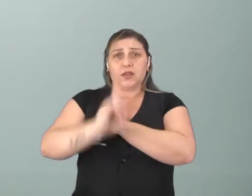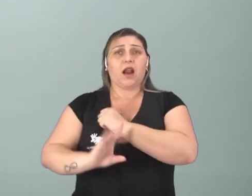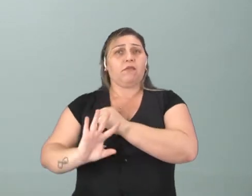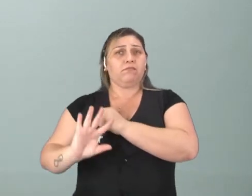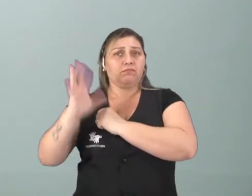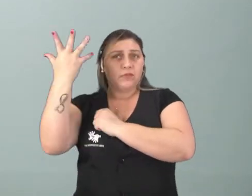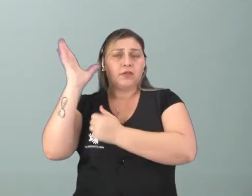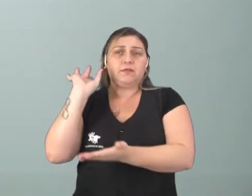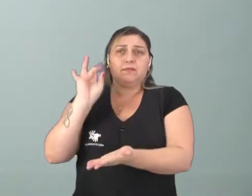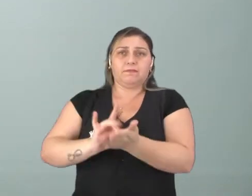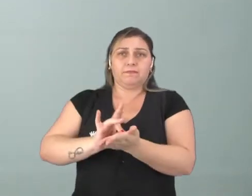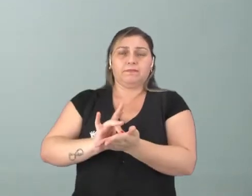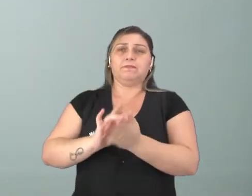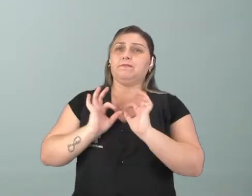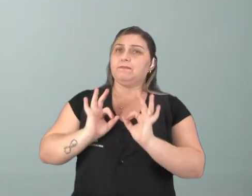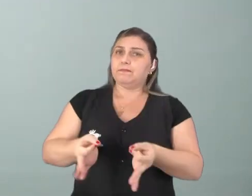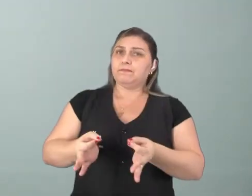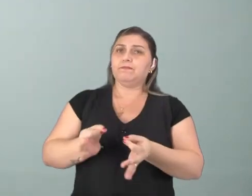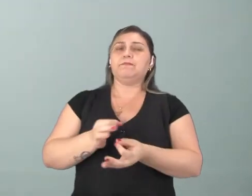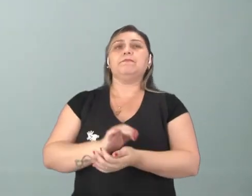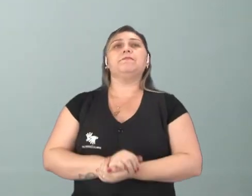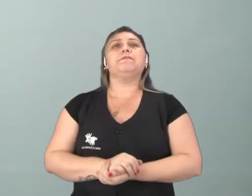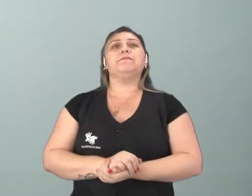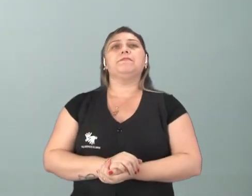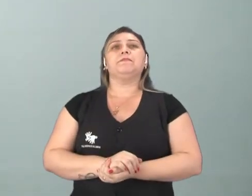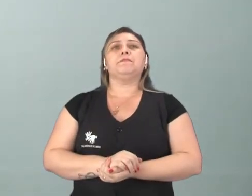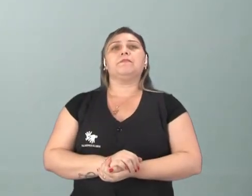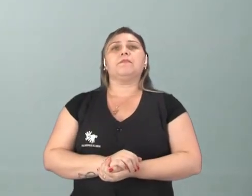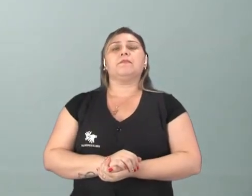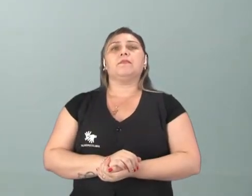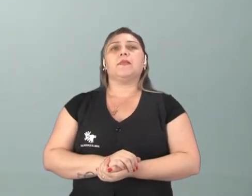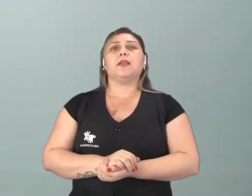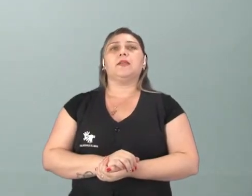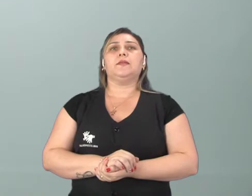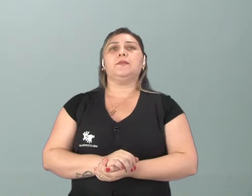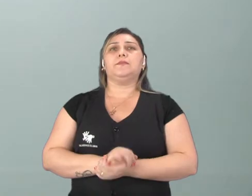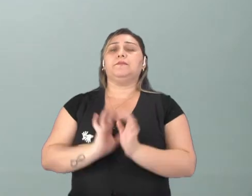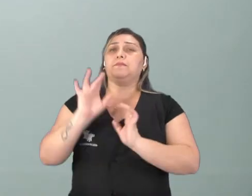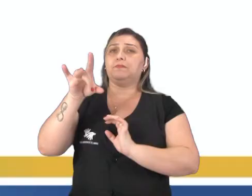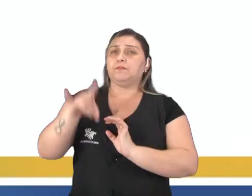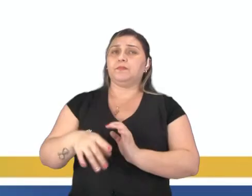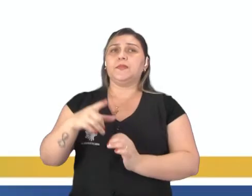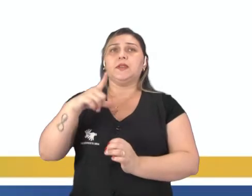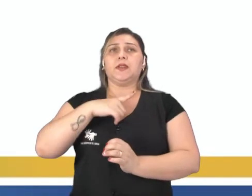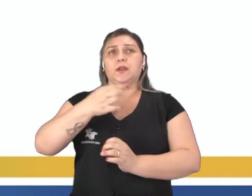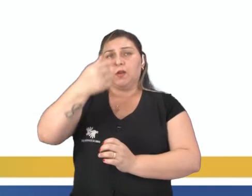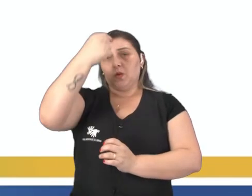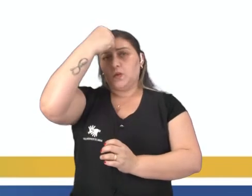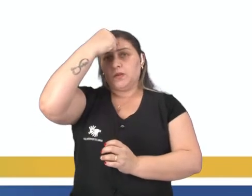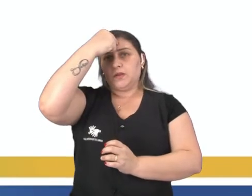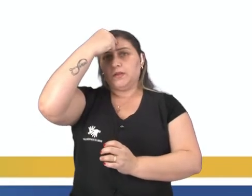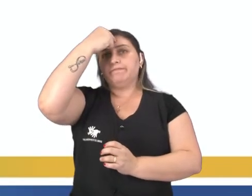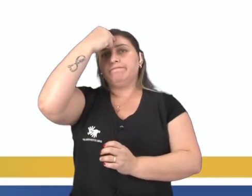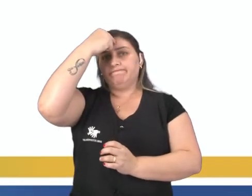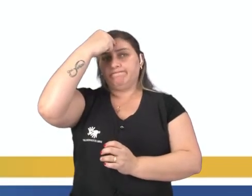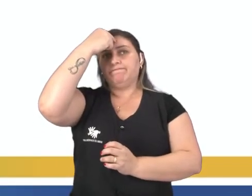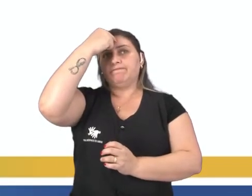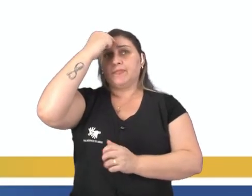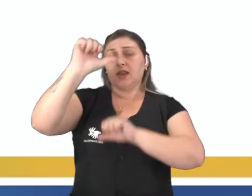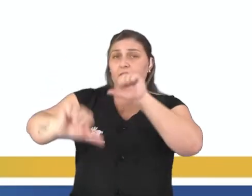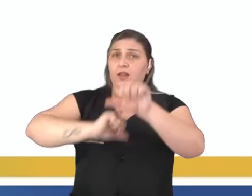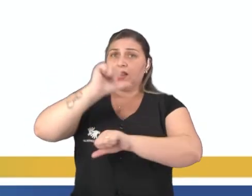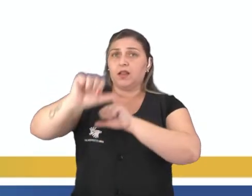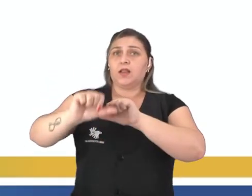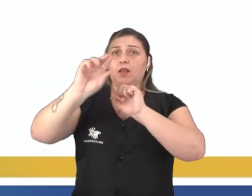sejam cumpridos, certo? E aí, por último, temos a conscientização. A transformação dos direitos